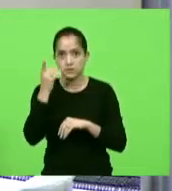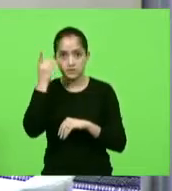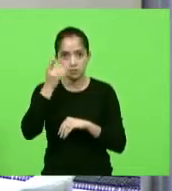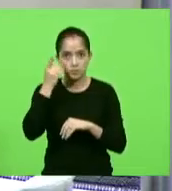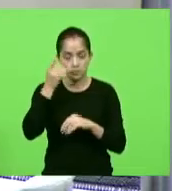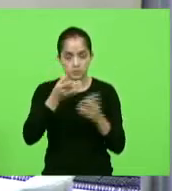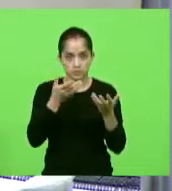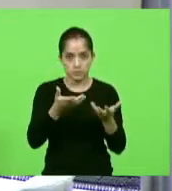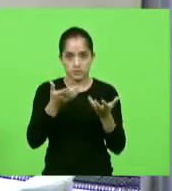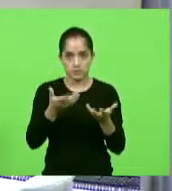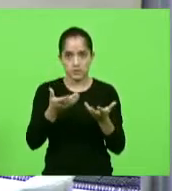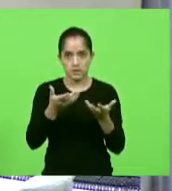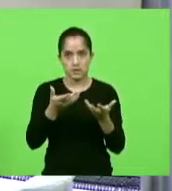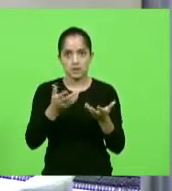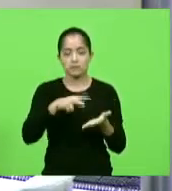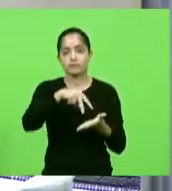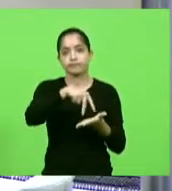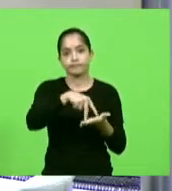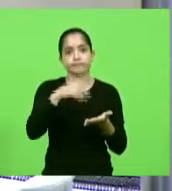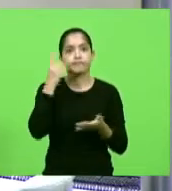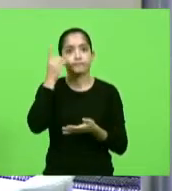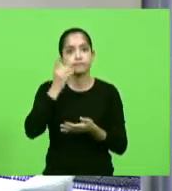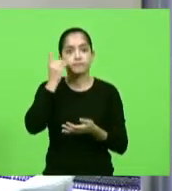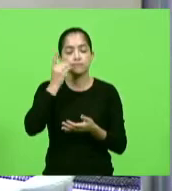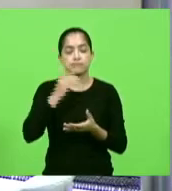quer fazer o uso da palavra.